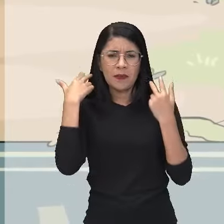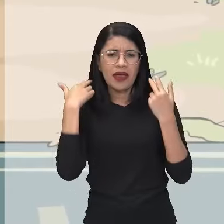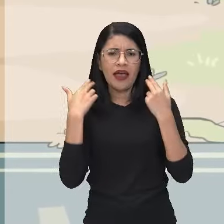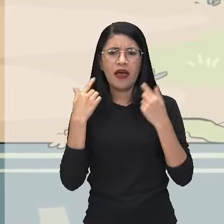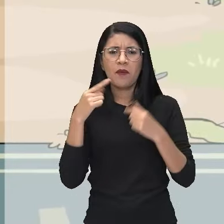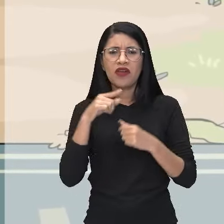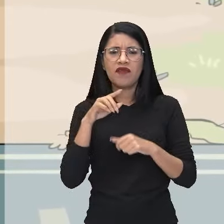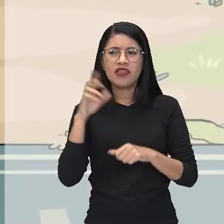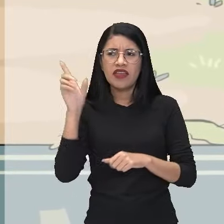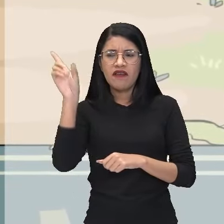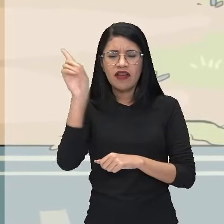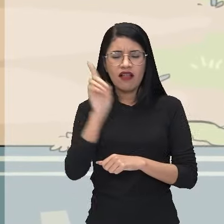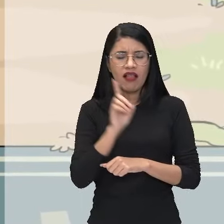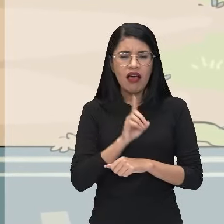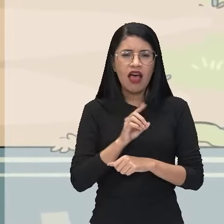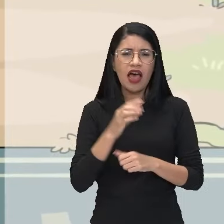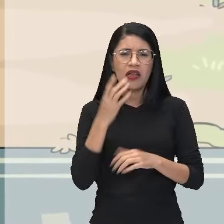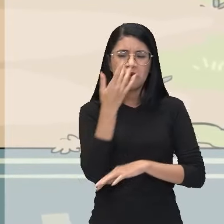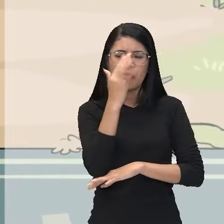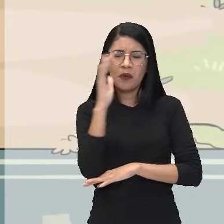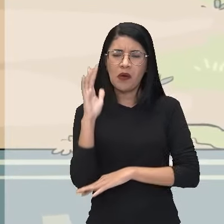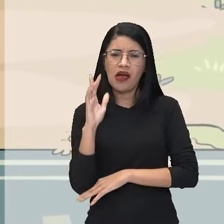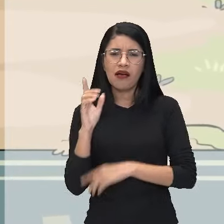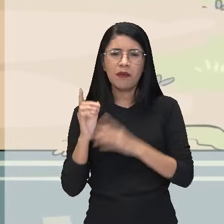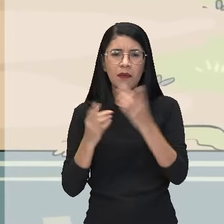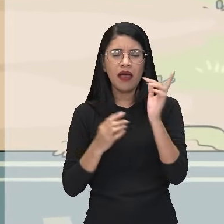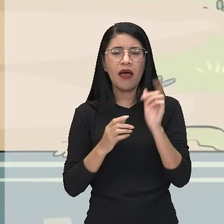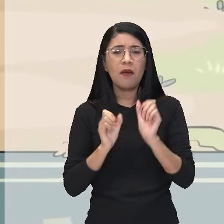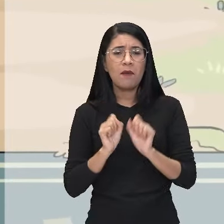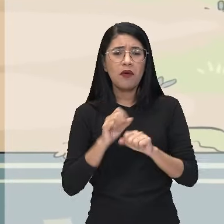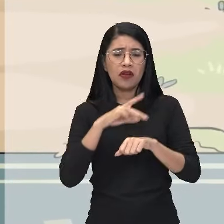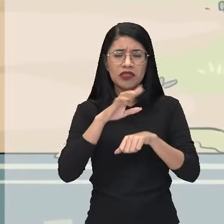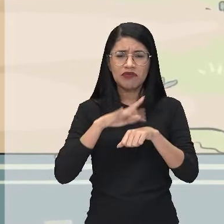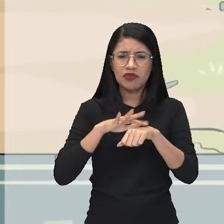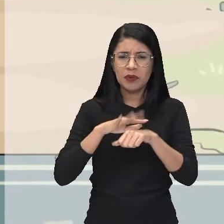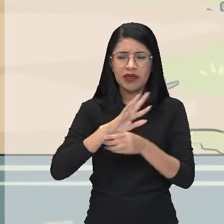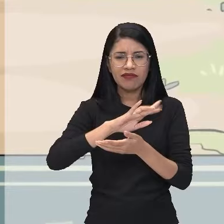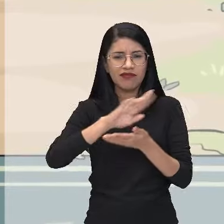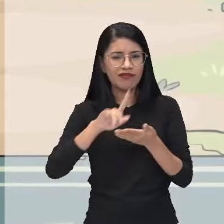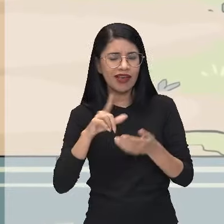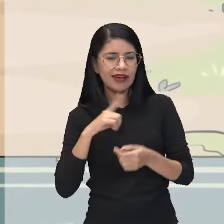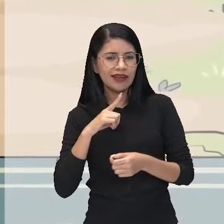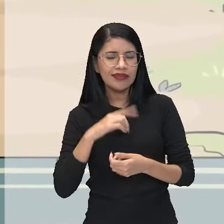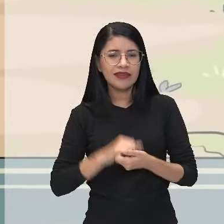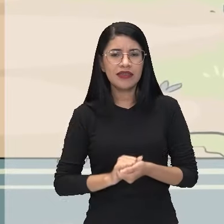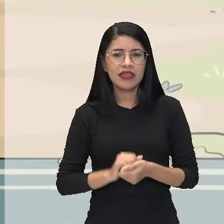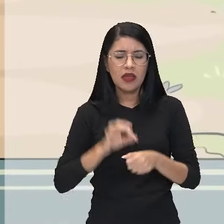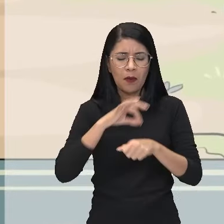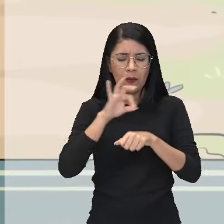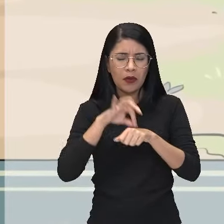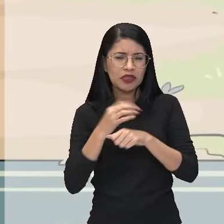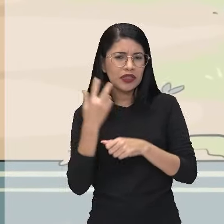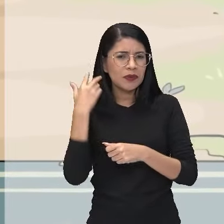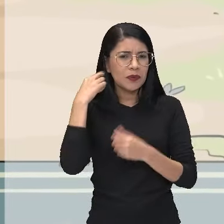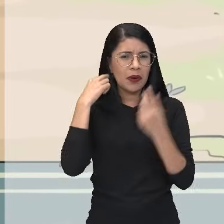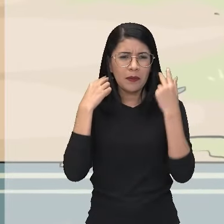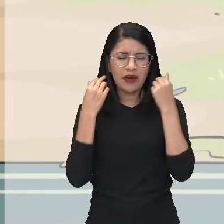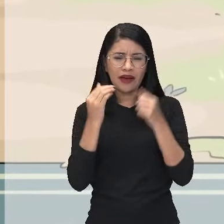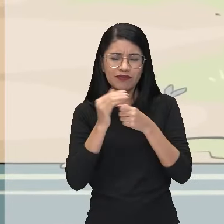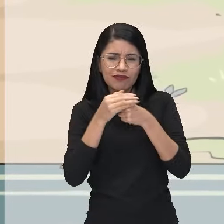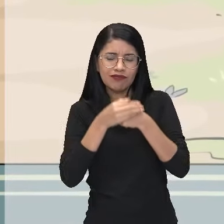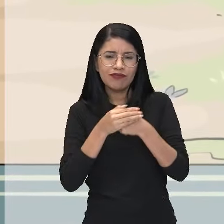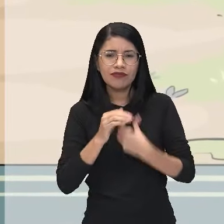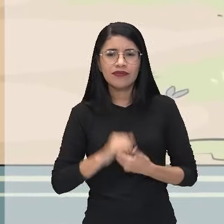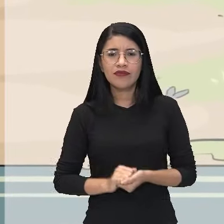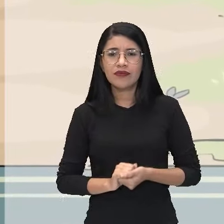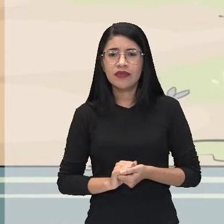que tu veio lá do mato. Deve ter malária ou dengue escondida aí nesse pelo. Ou então,